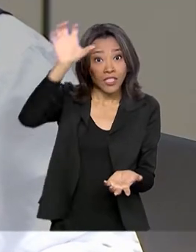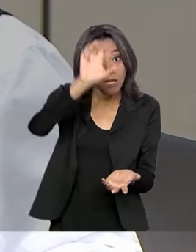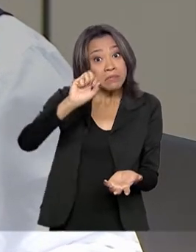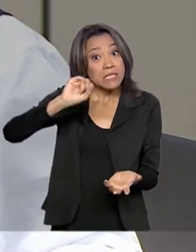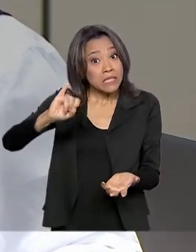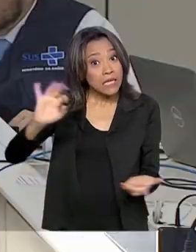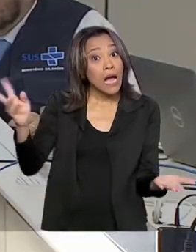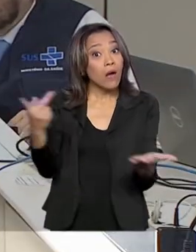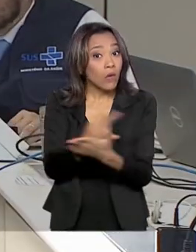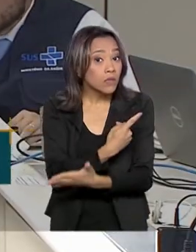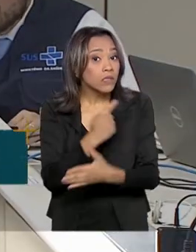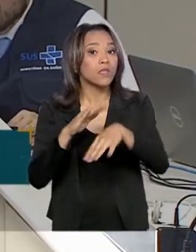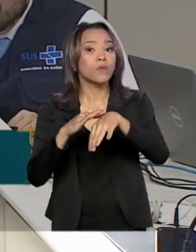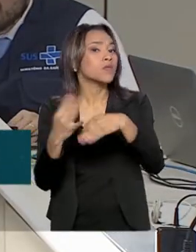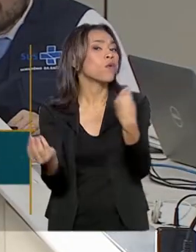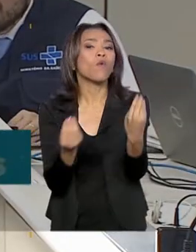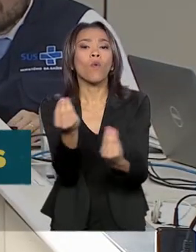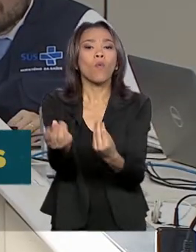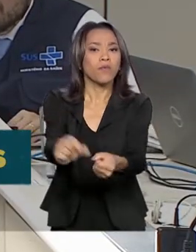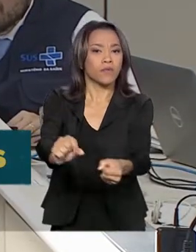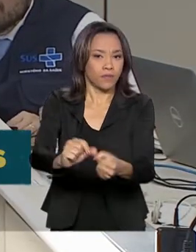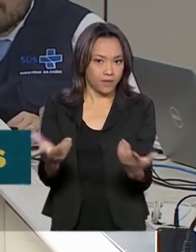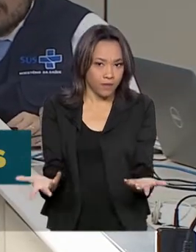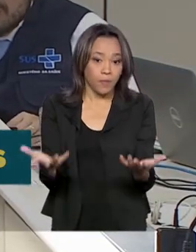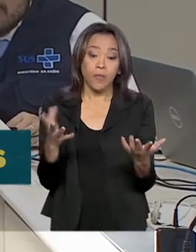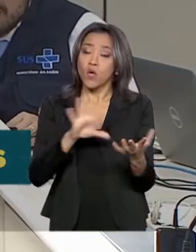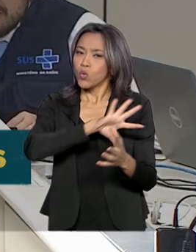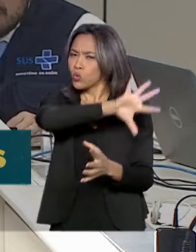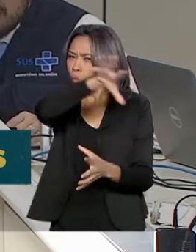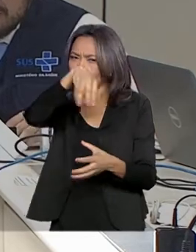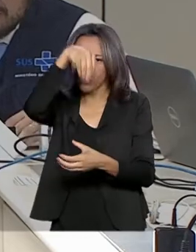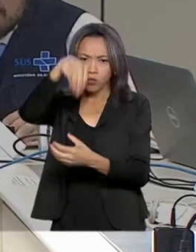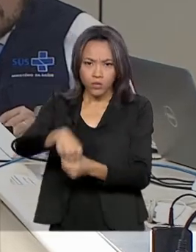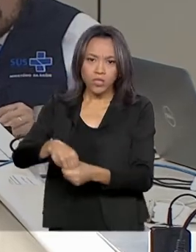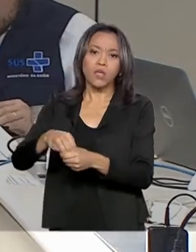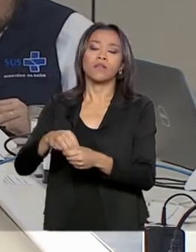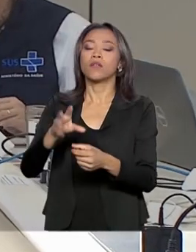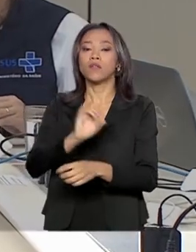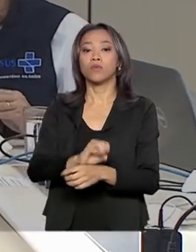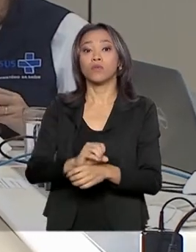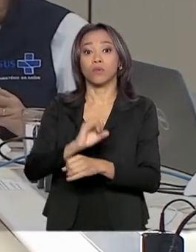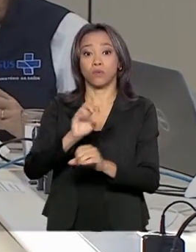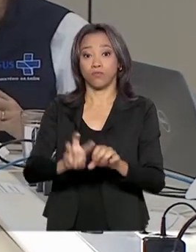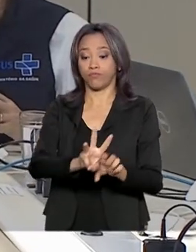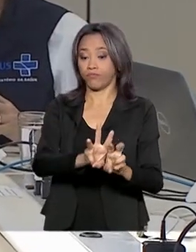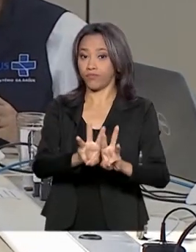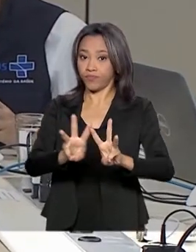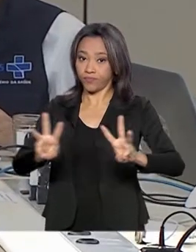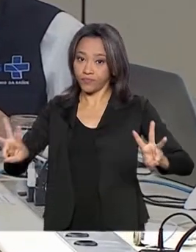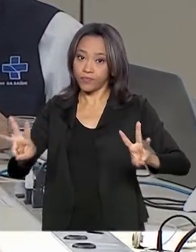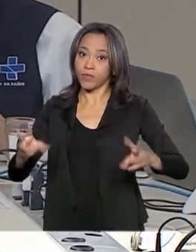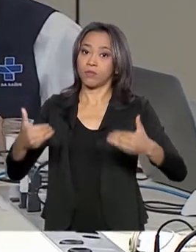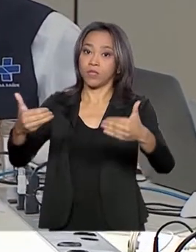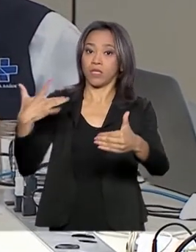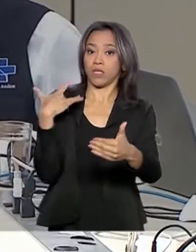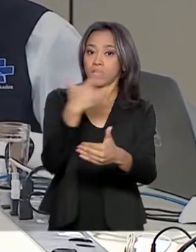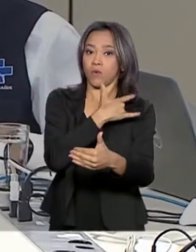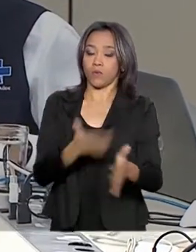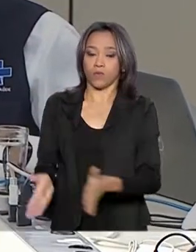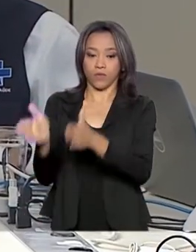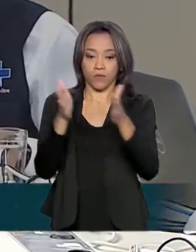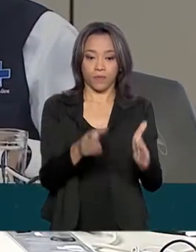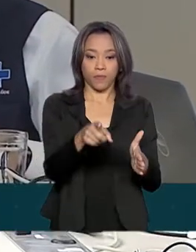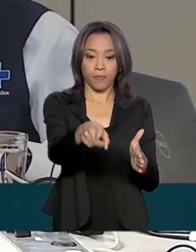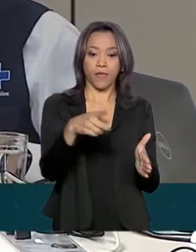caso chegue aqui. Os planos já estão no site do Ministério da Saúde. A gente montou dentro do COE uma força de trabalho entre as